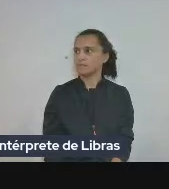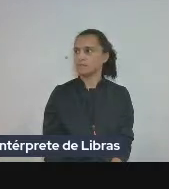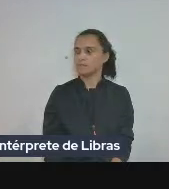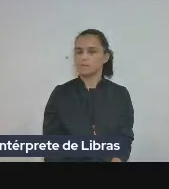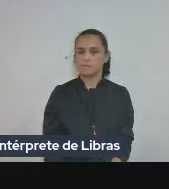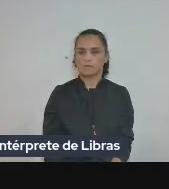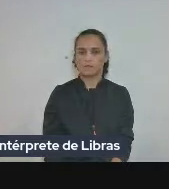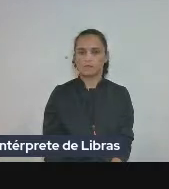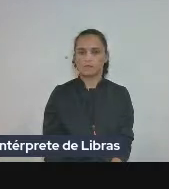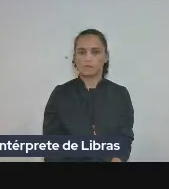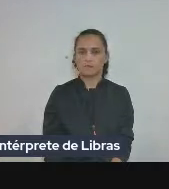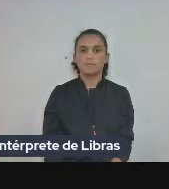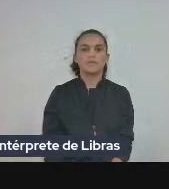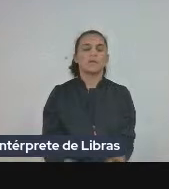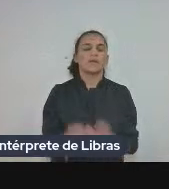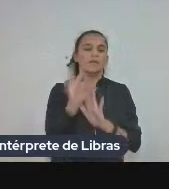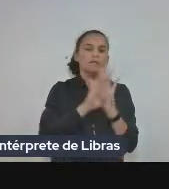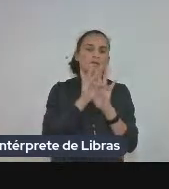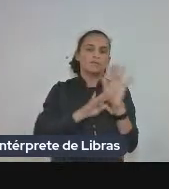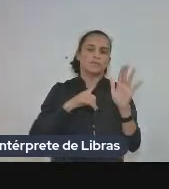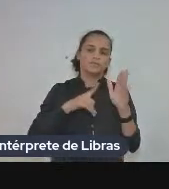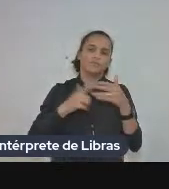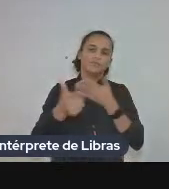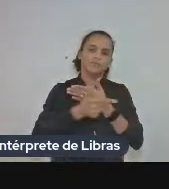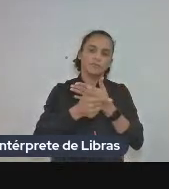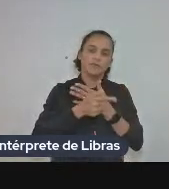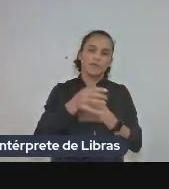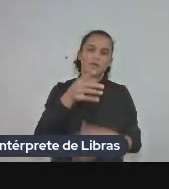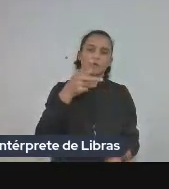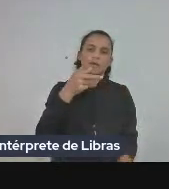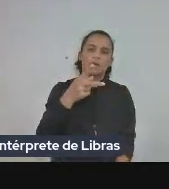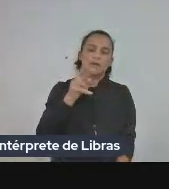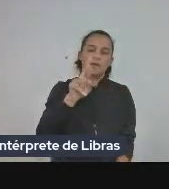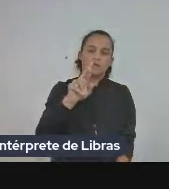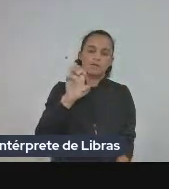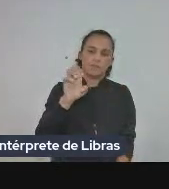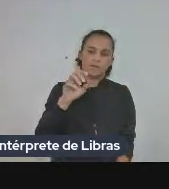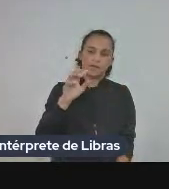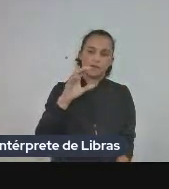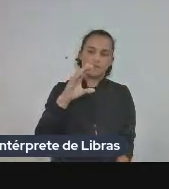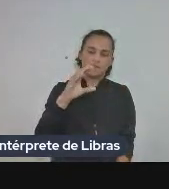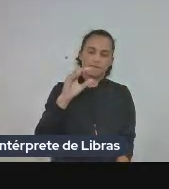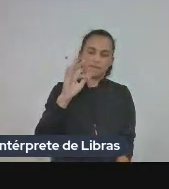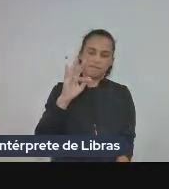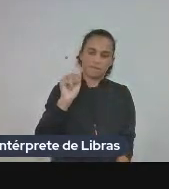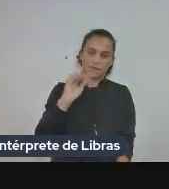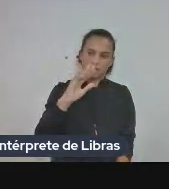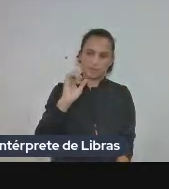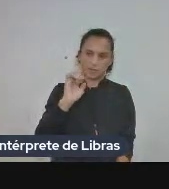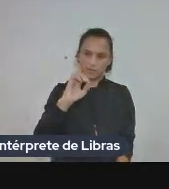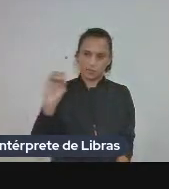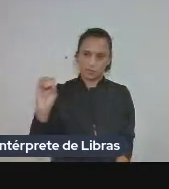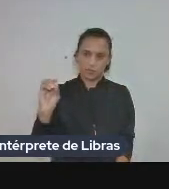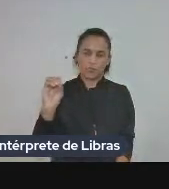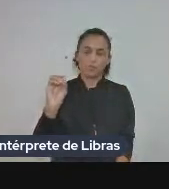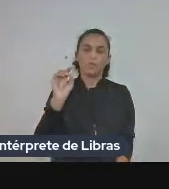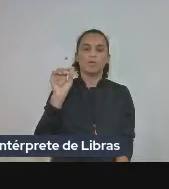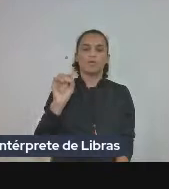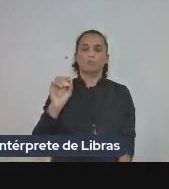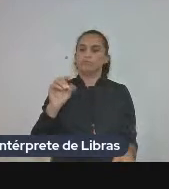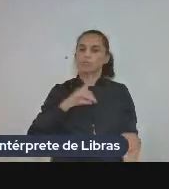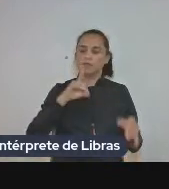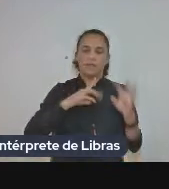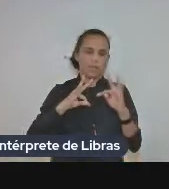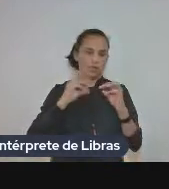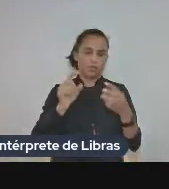os textos com função prepacial ok temos agora alguns textos com função prepacial que aparecem em todas as